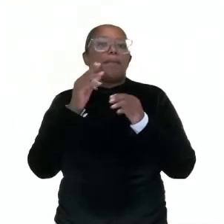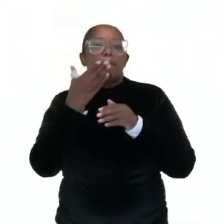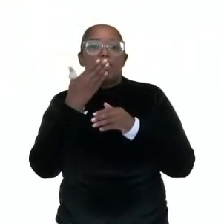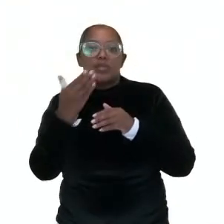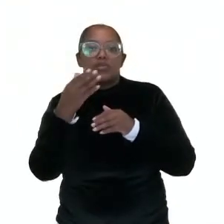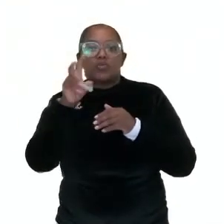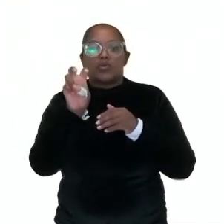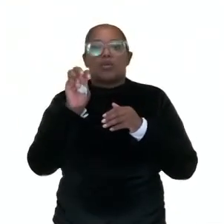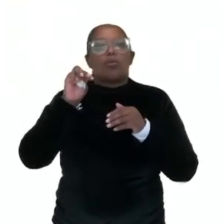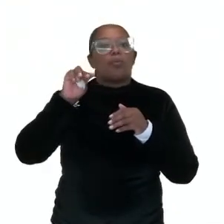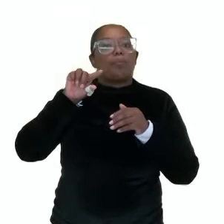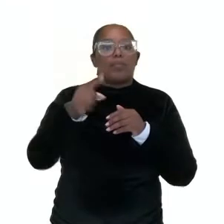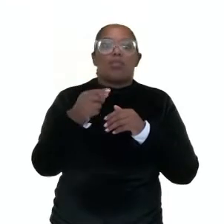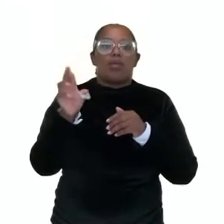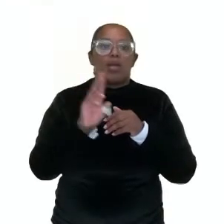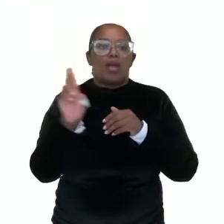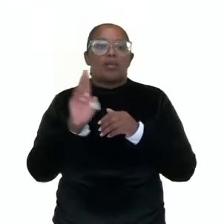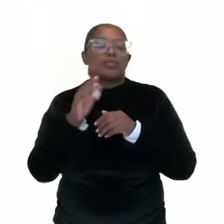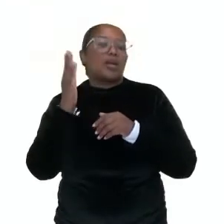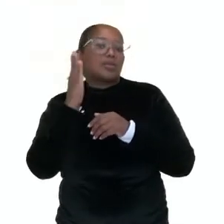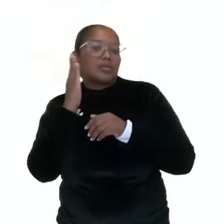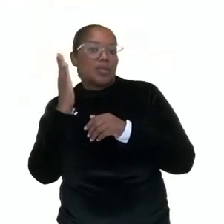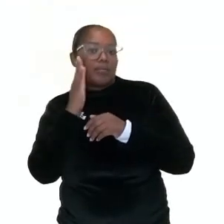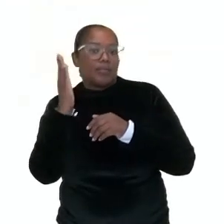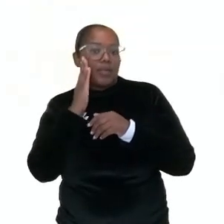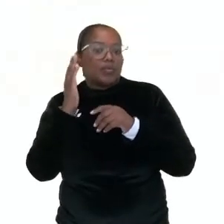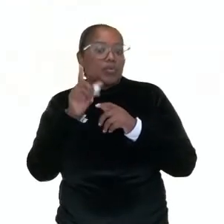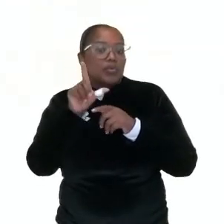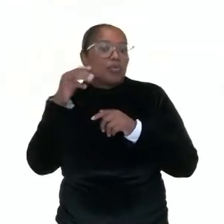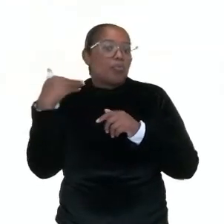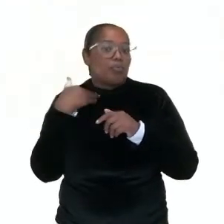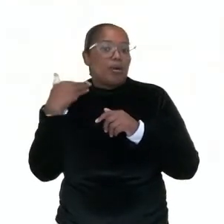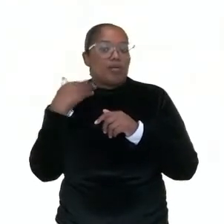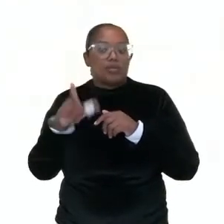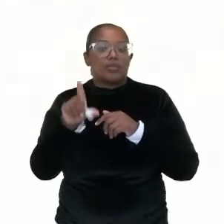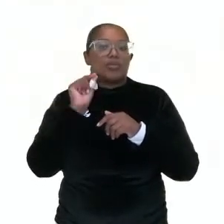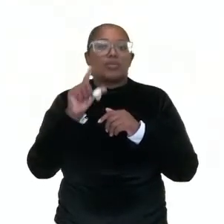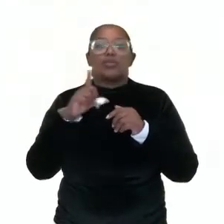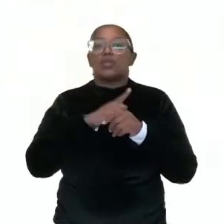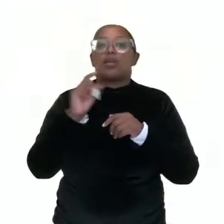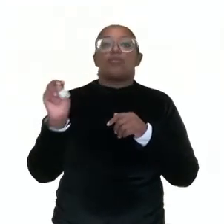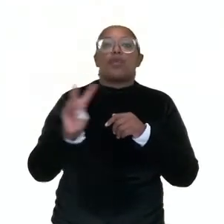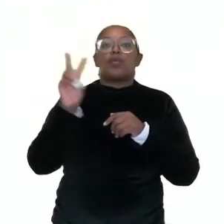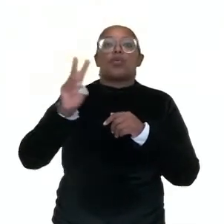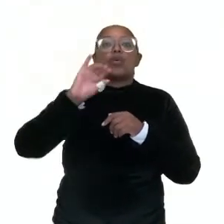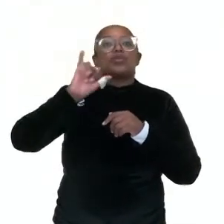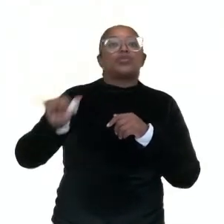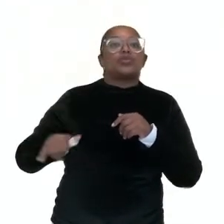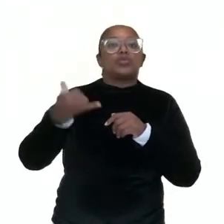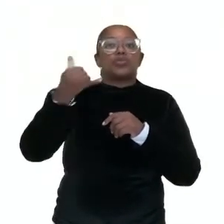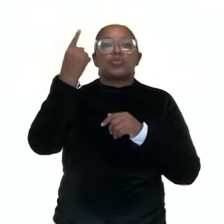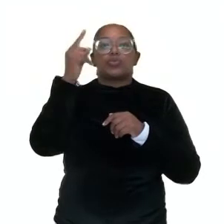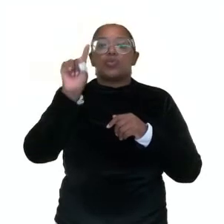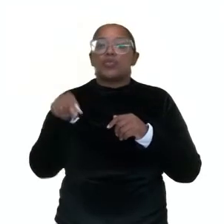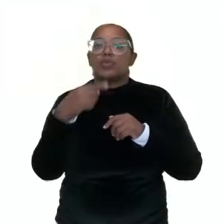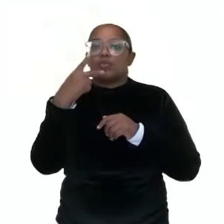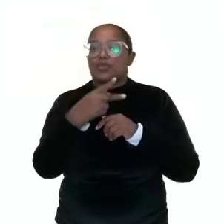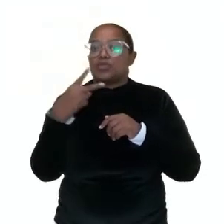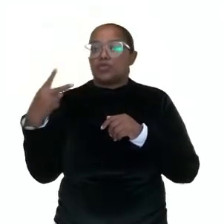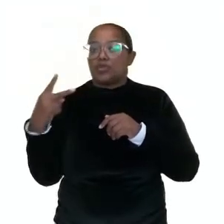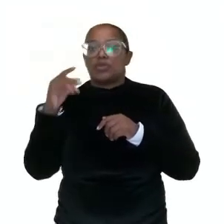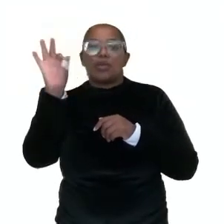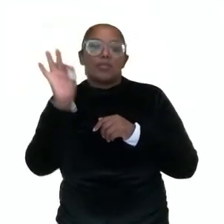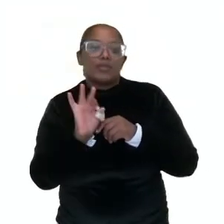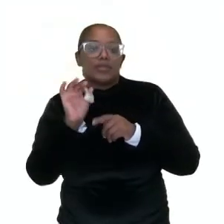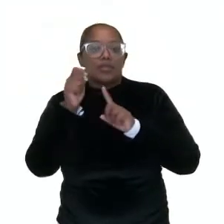meses. Sabendo que a instituição escolhida cobra um juro de 1,22% ao mês